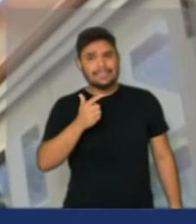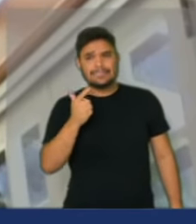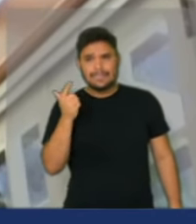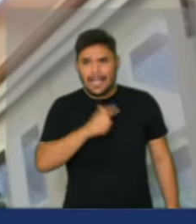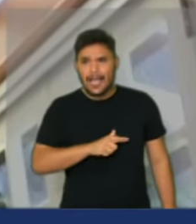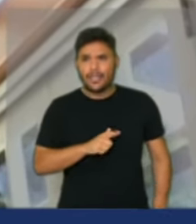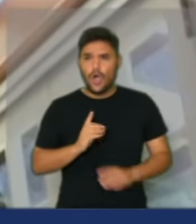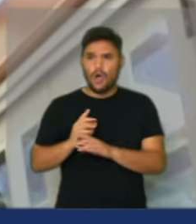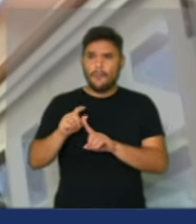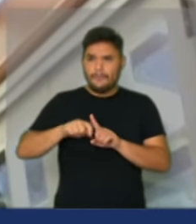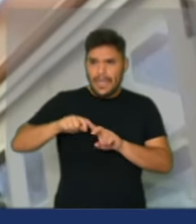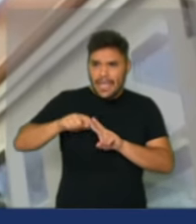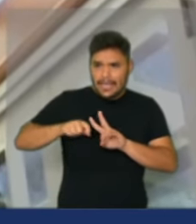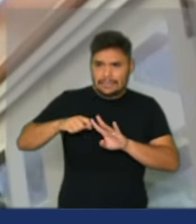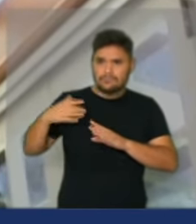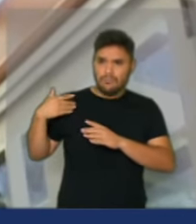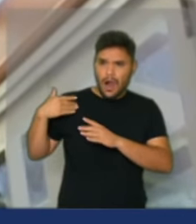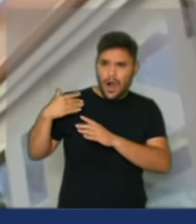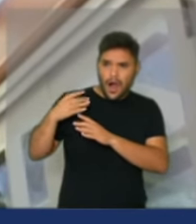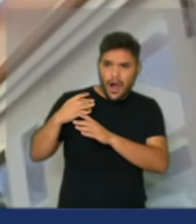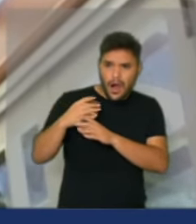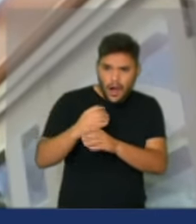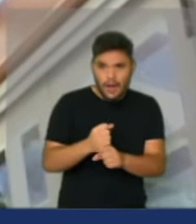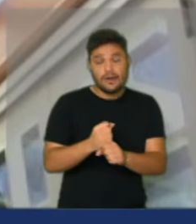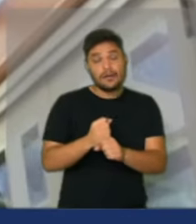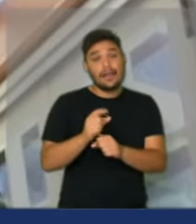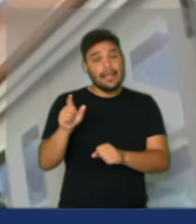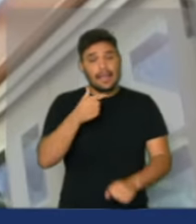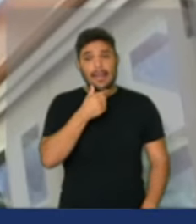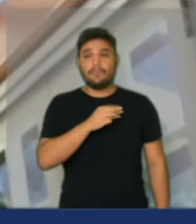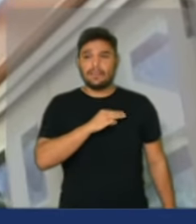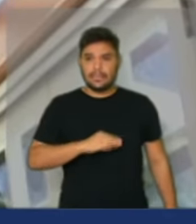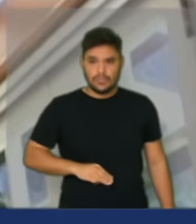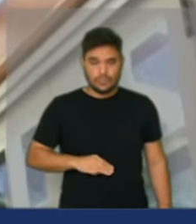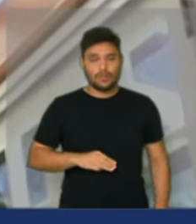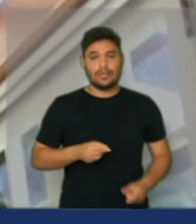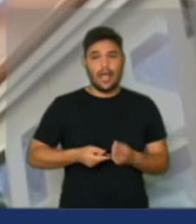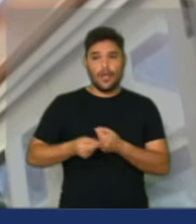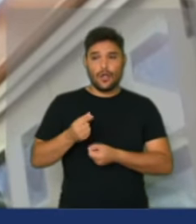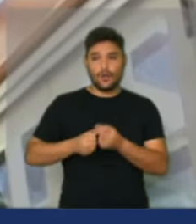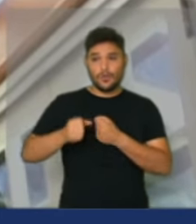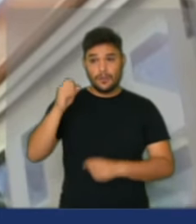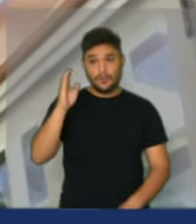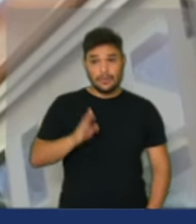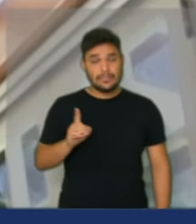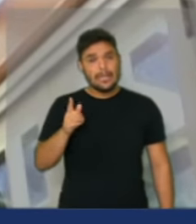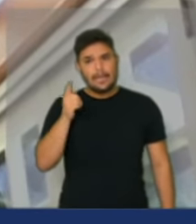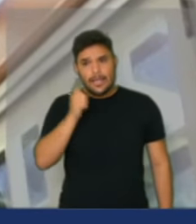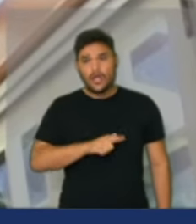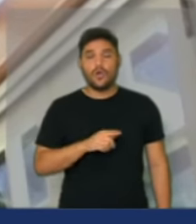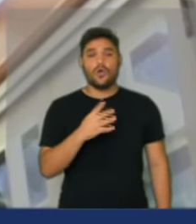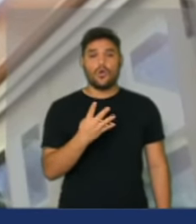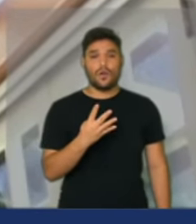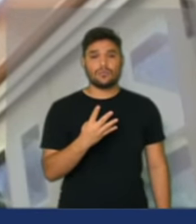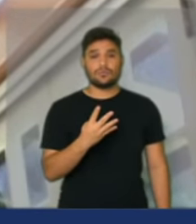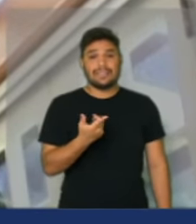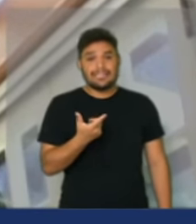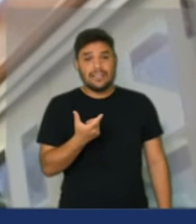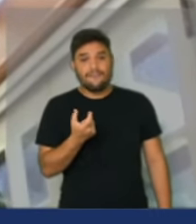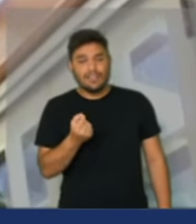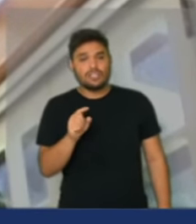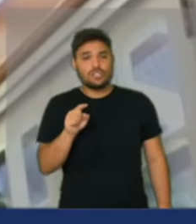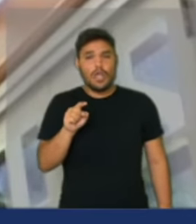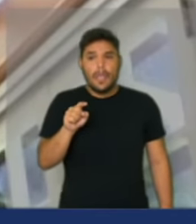destes meses e anos em que ele é ministro da Economia do Brasil 420 mil